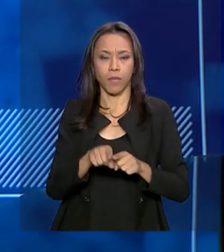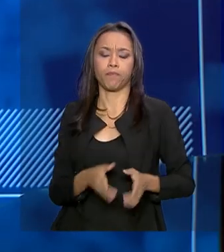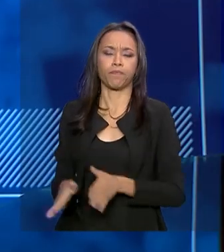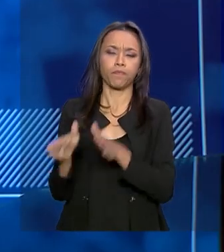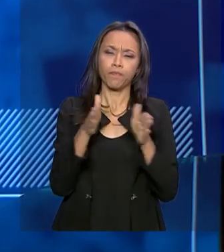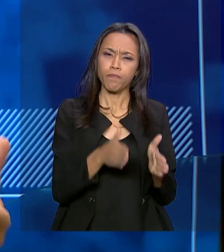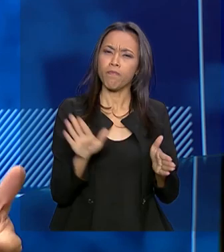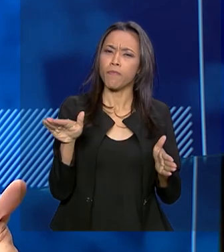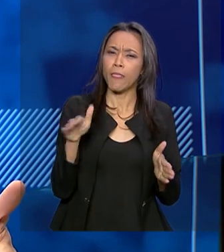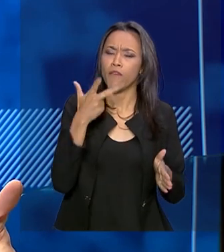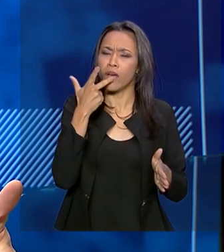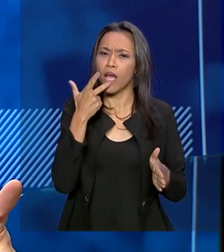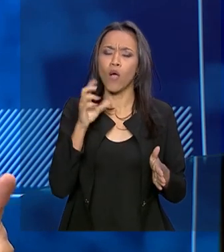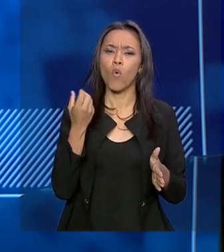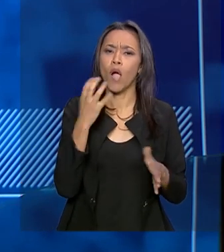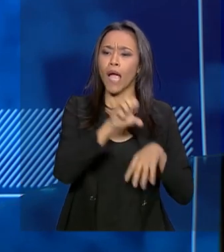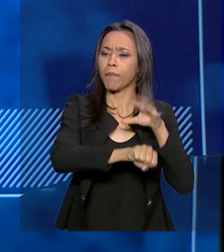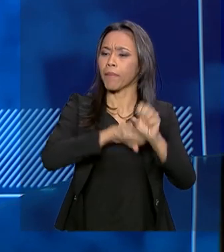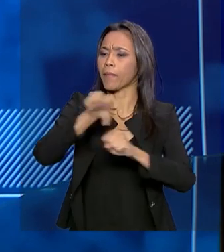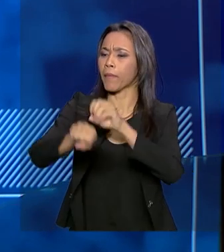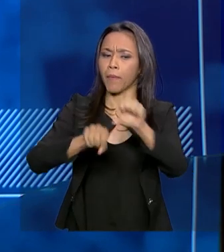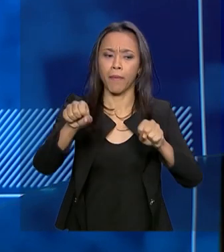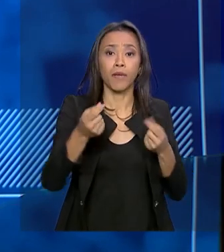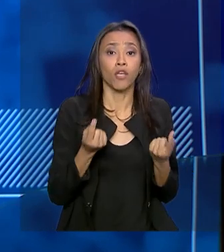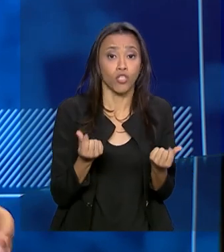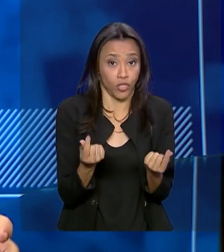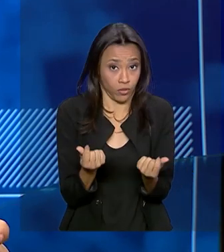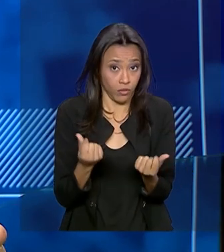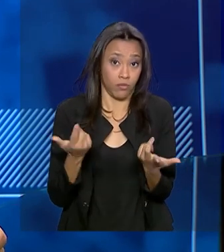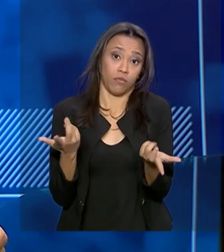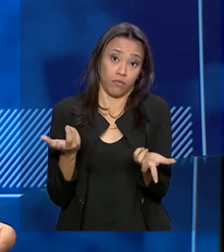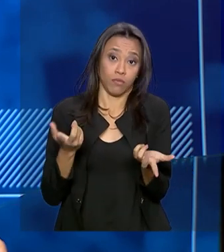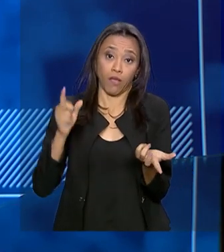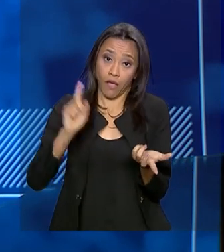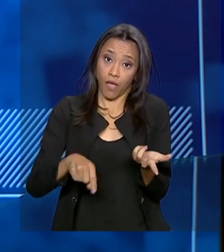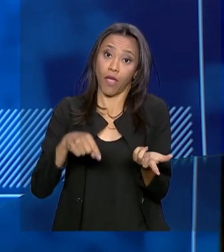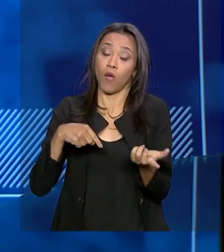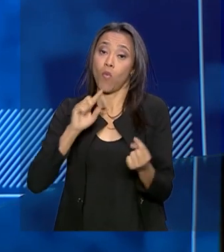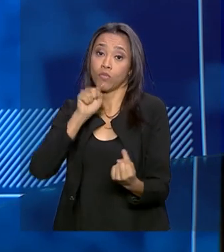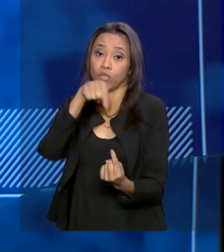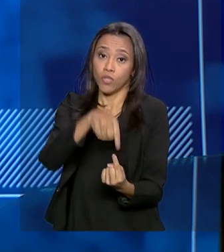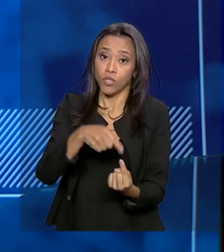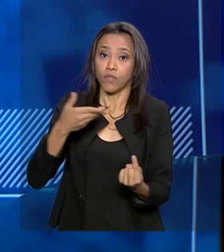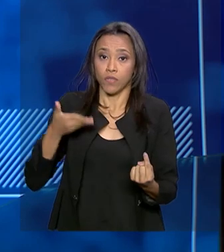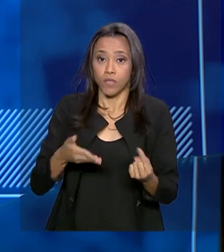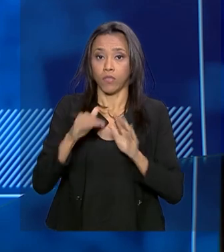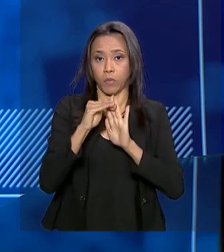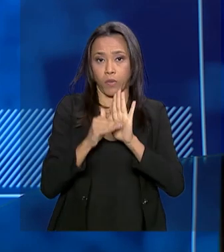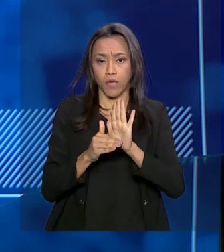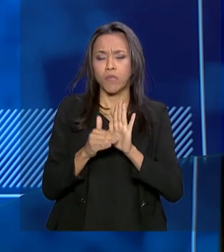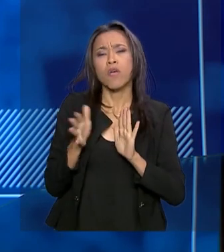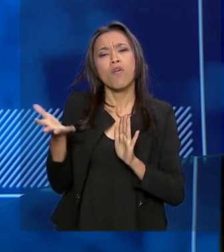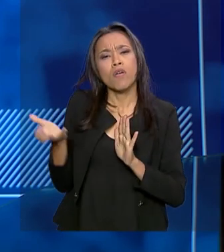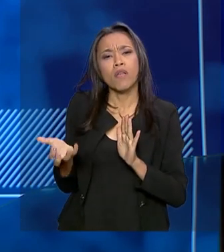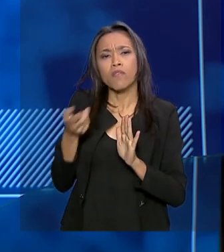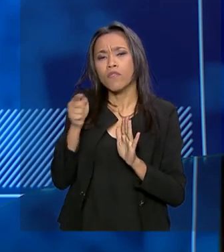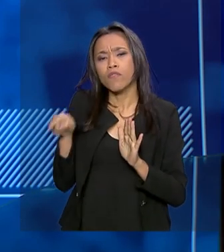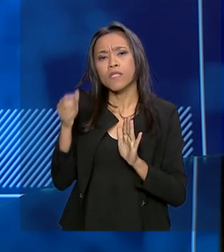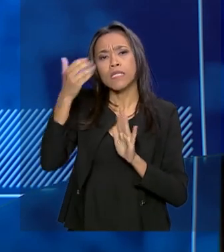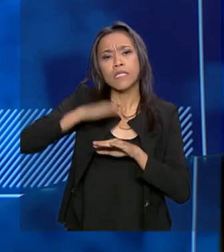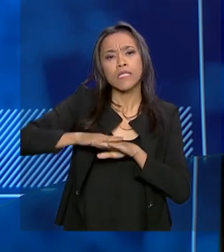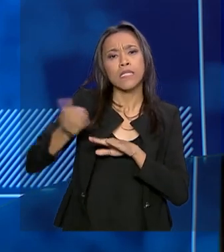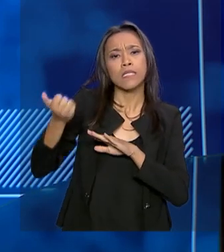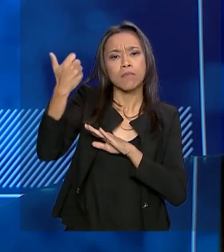questão da captação de recursos no mercado, que é um dos princípios do Futurice, eu queria que você comentasse com a gente,